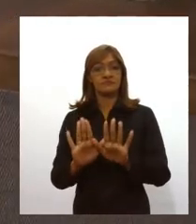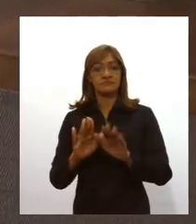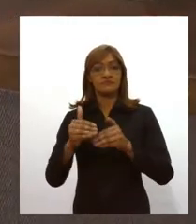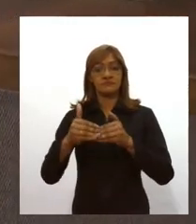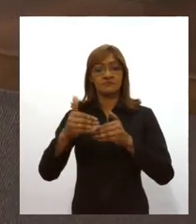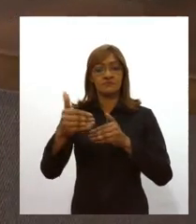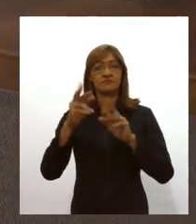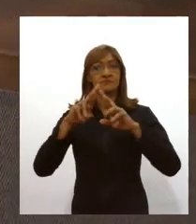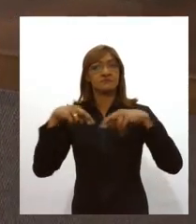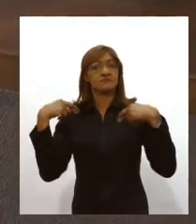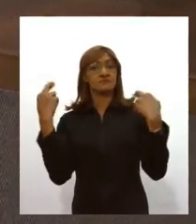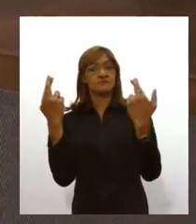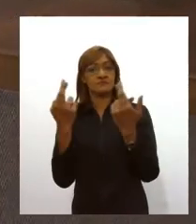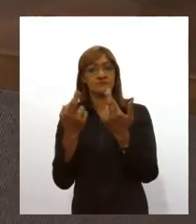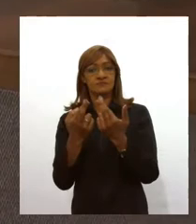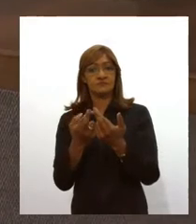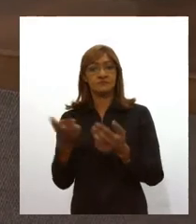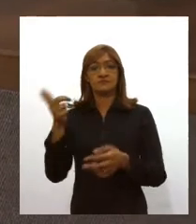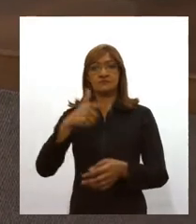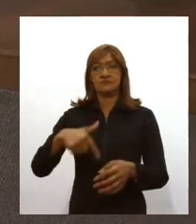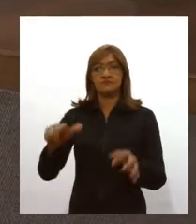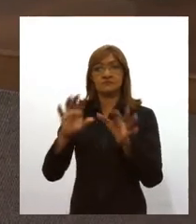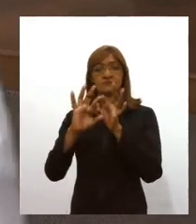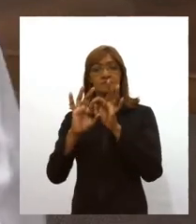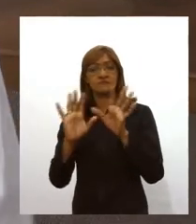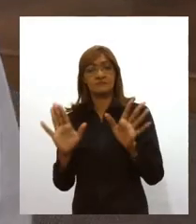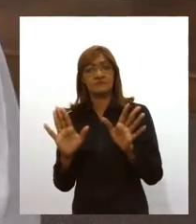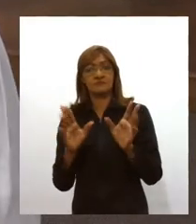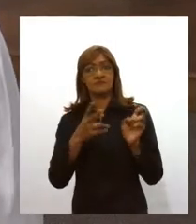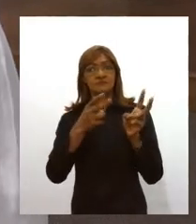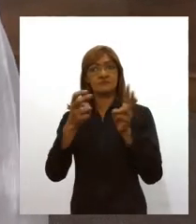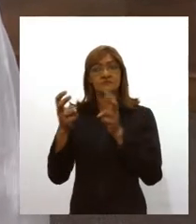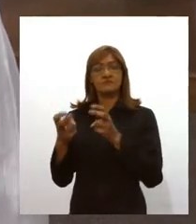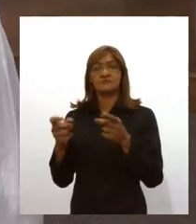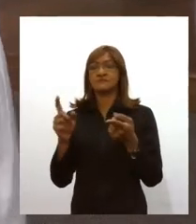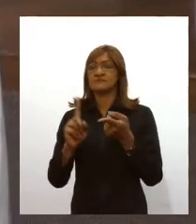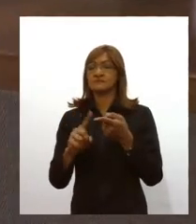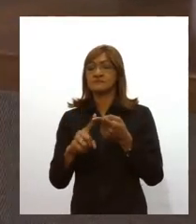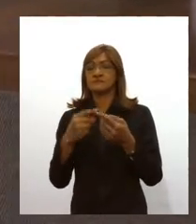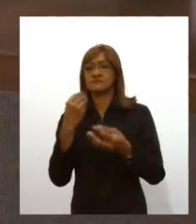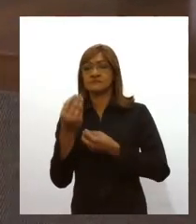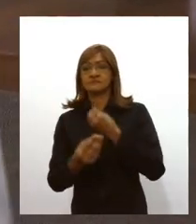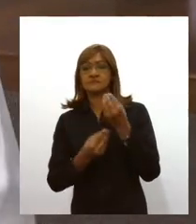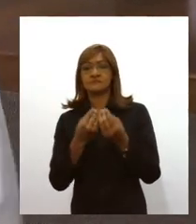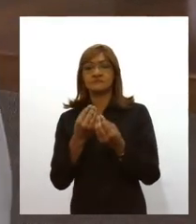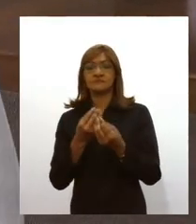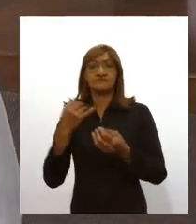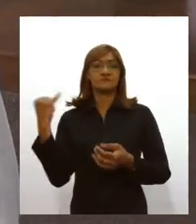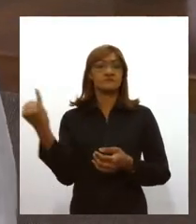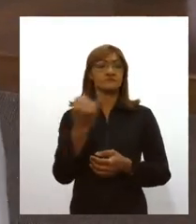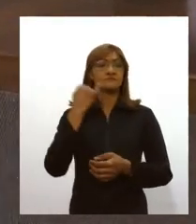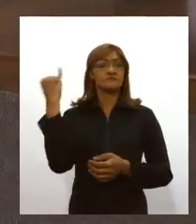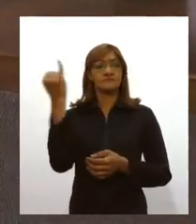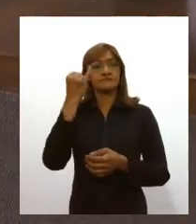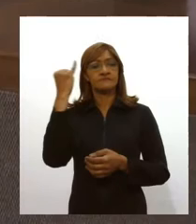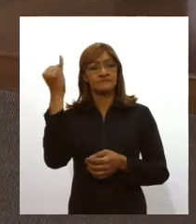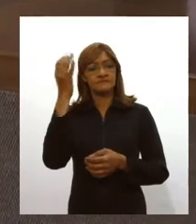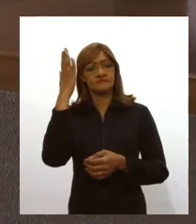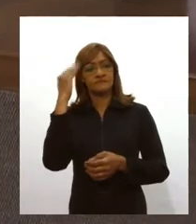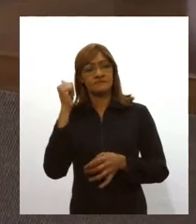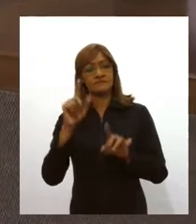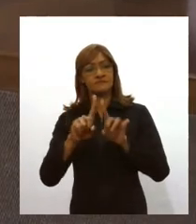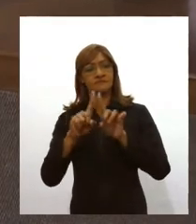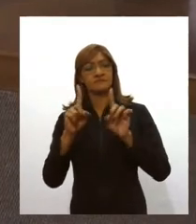reuniões a gente possa deliberar. E aí a gente inclui também a questão extremamente importante, sabemos, mas a questão